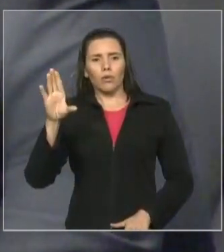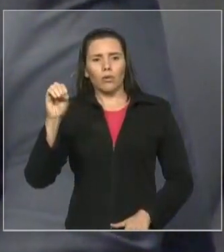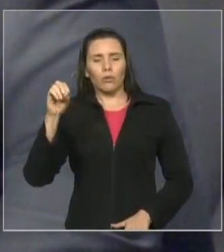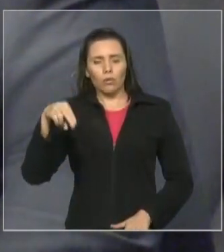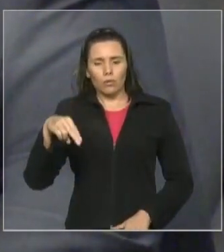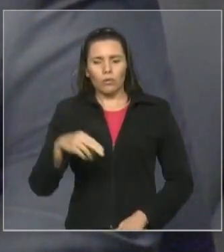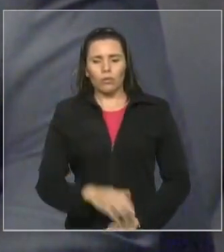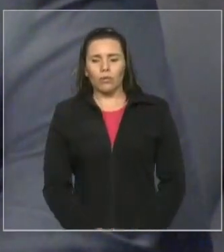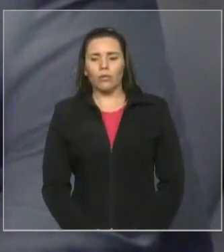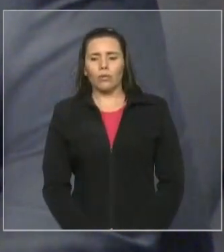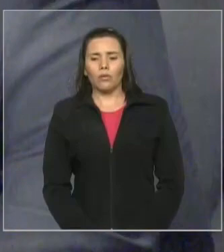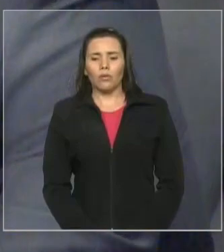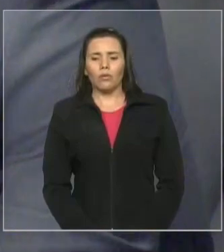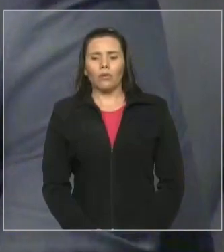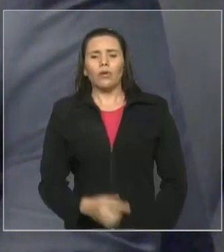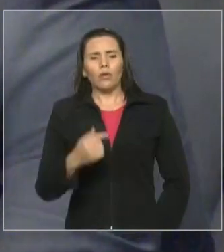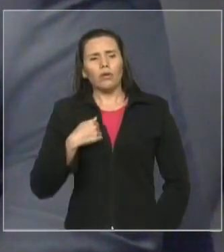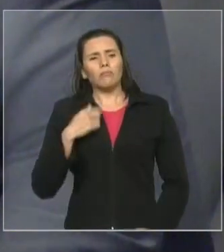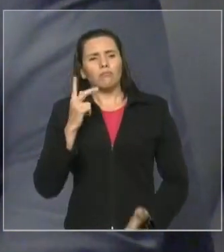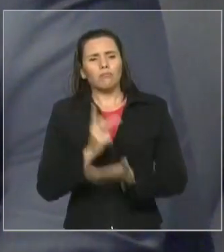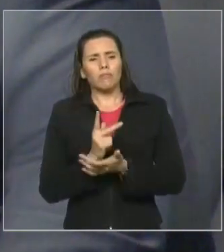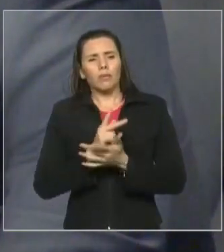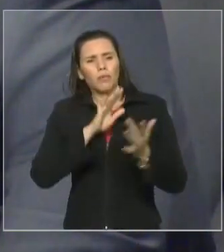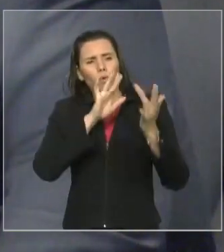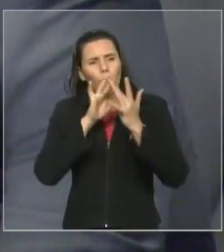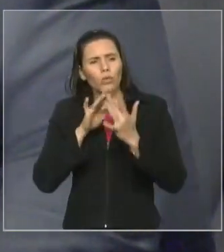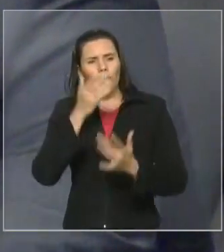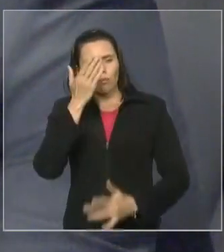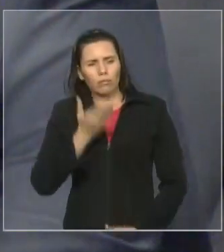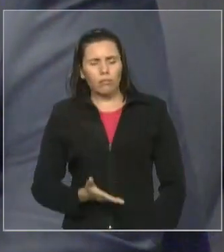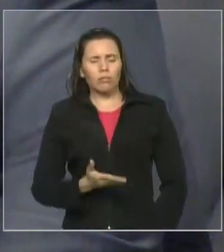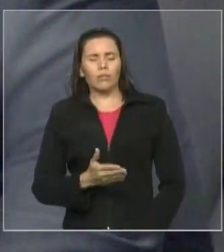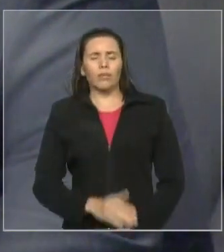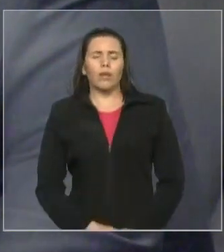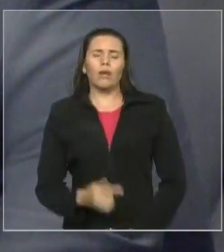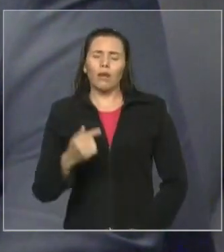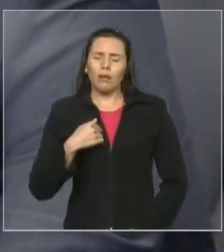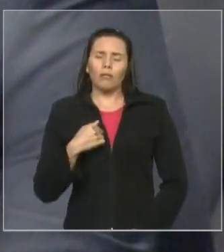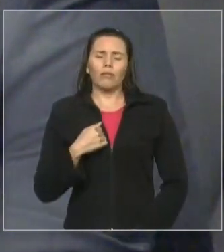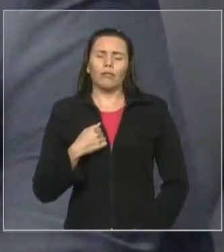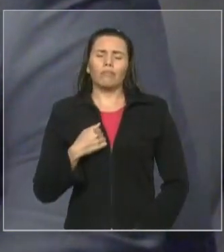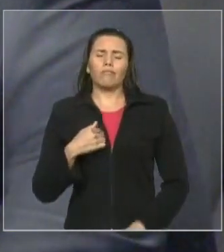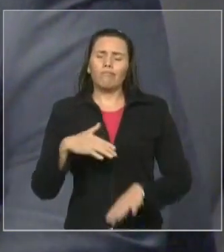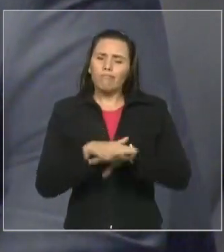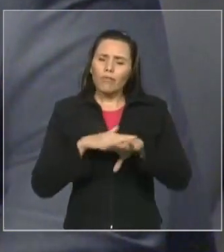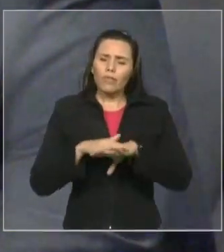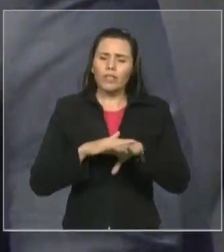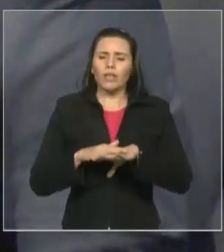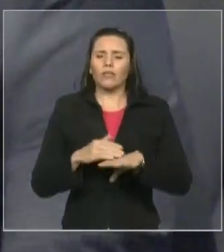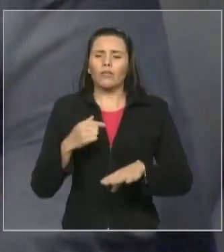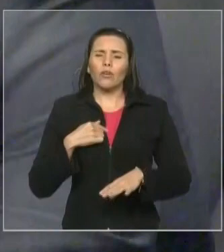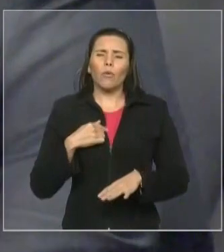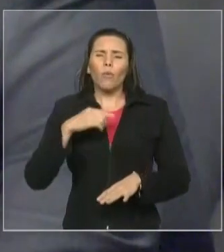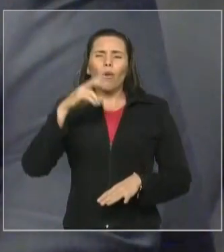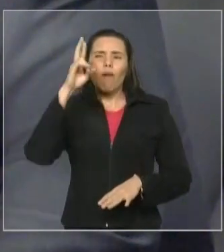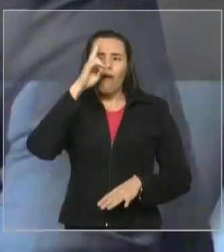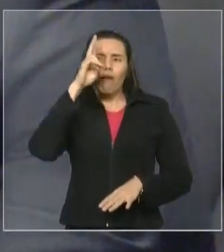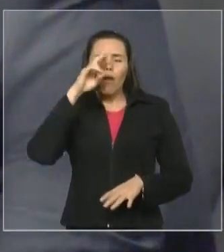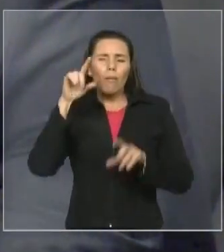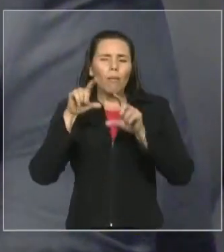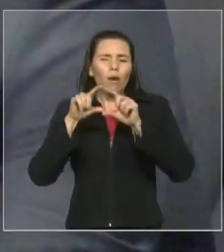conversas, e desses diálogos, dessa experiência, eu pude extrair uma frase que eu trago comigo.